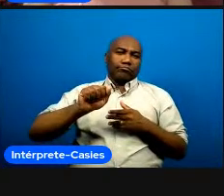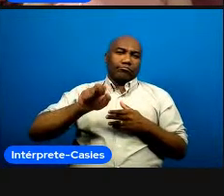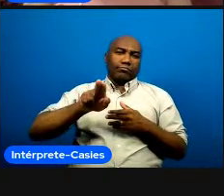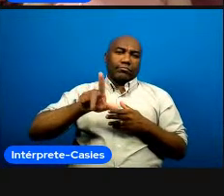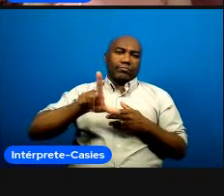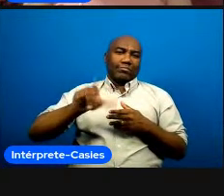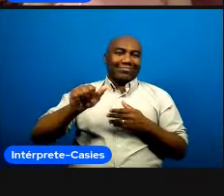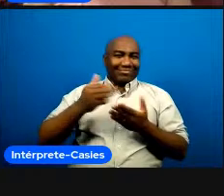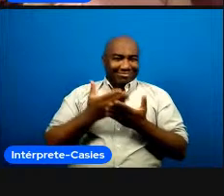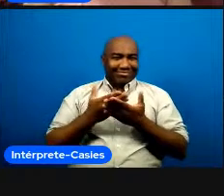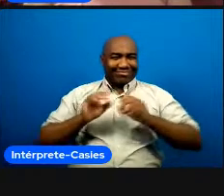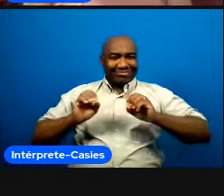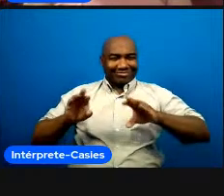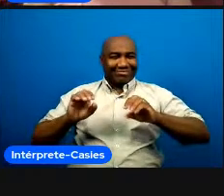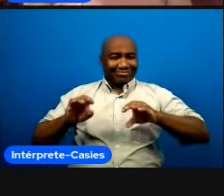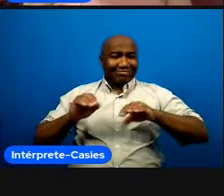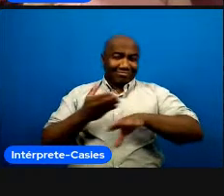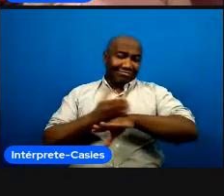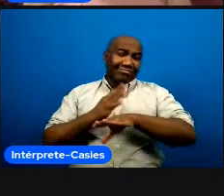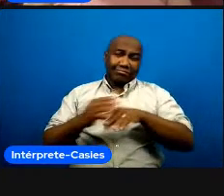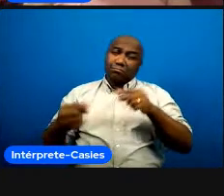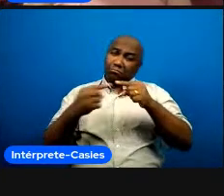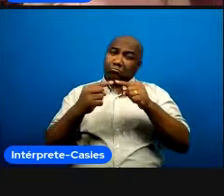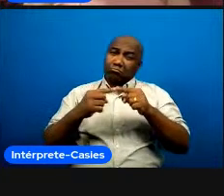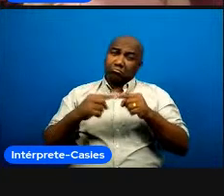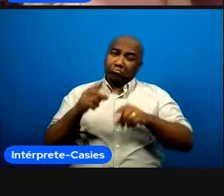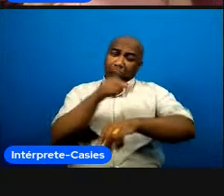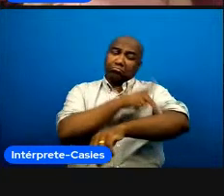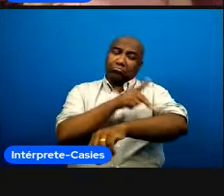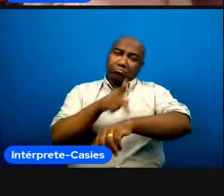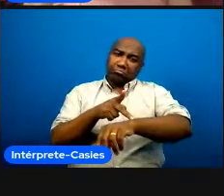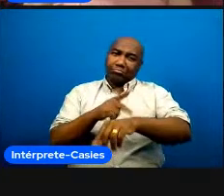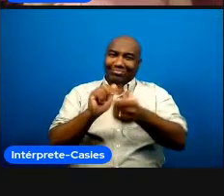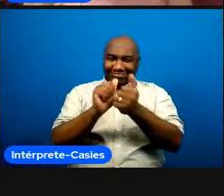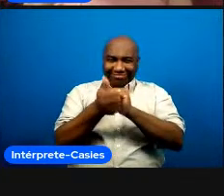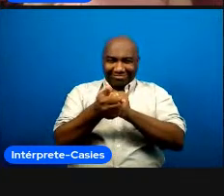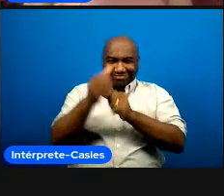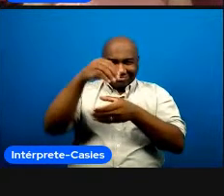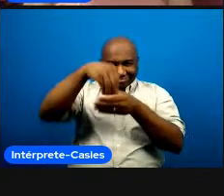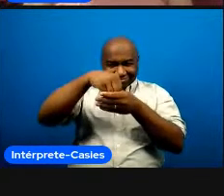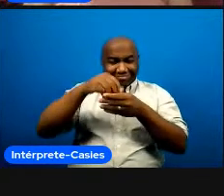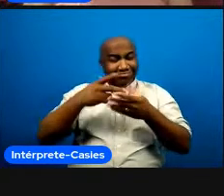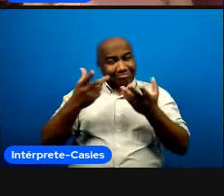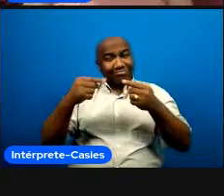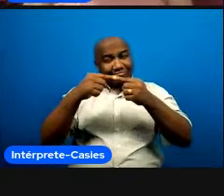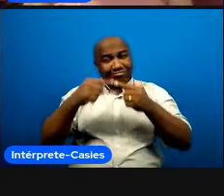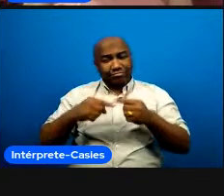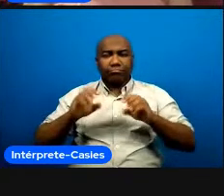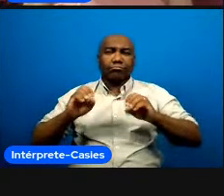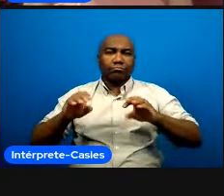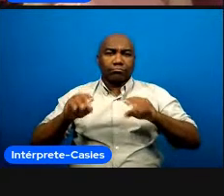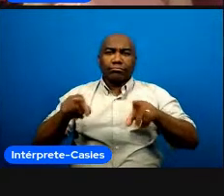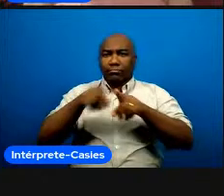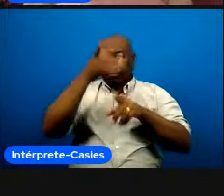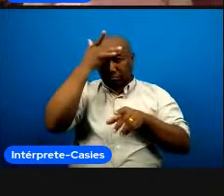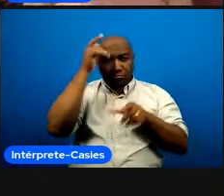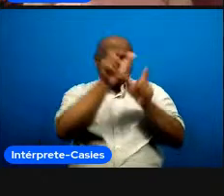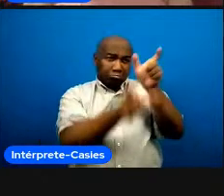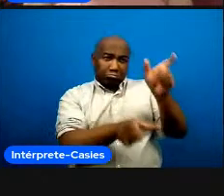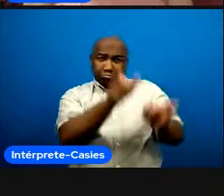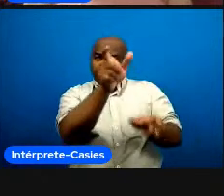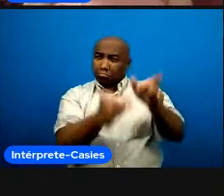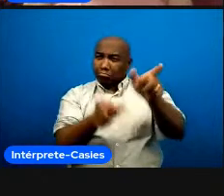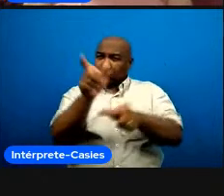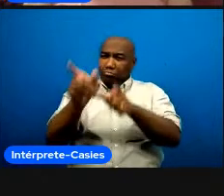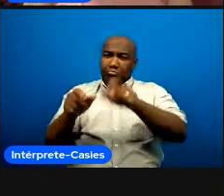pedagógica é assim que a pedagogia do esporte observa o treino de caráter educacional são pessoas que treinam assim como são pessoas